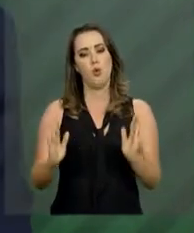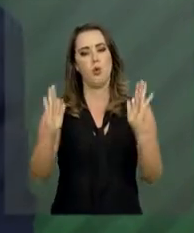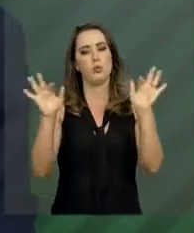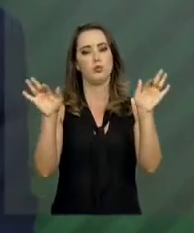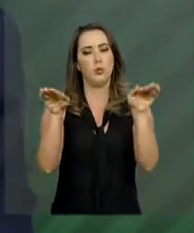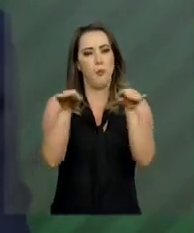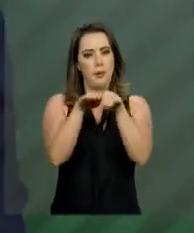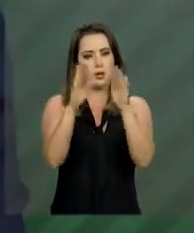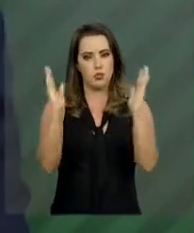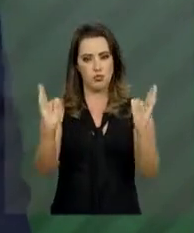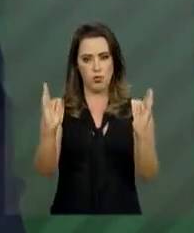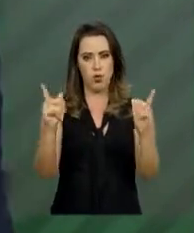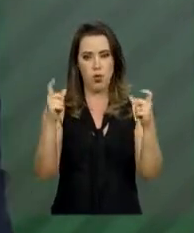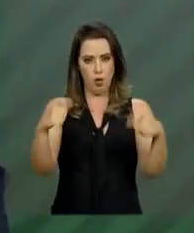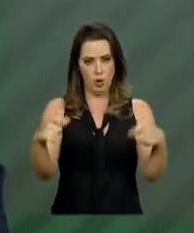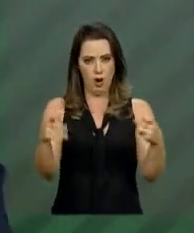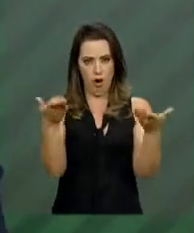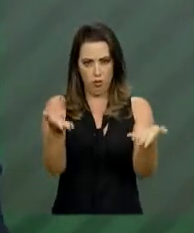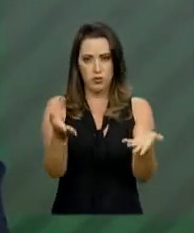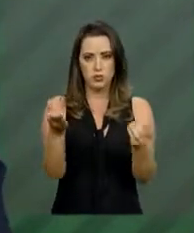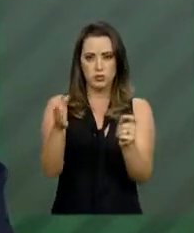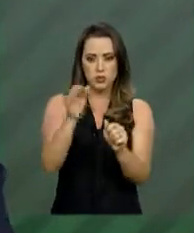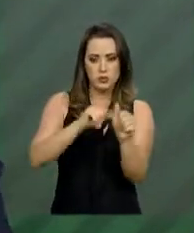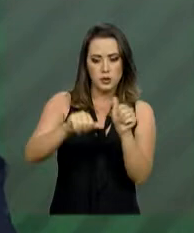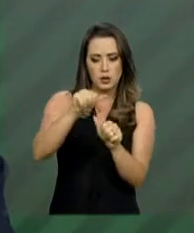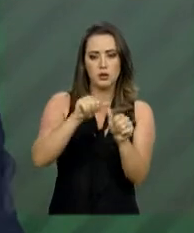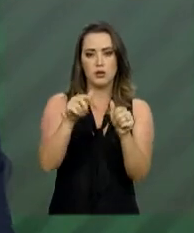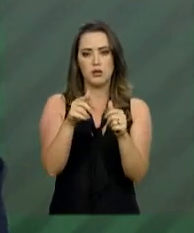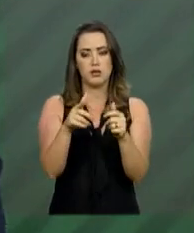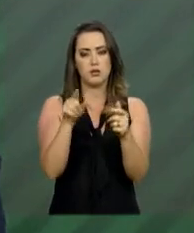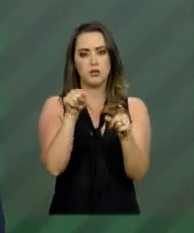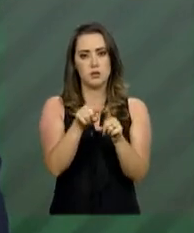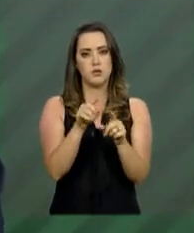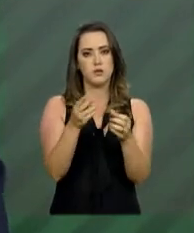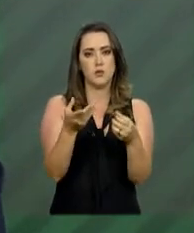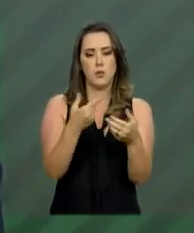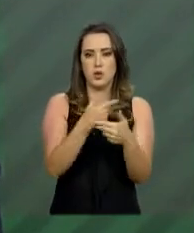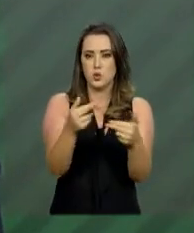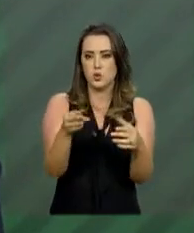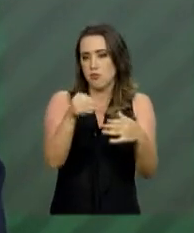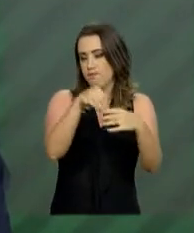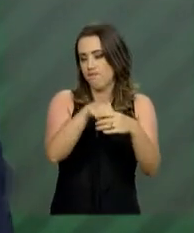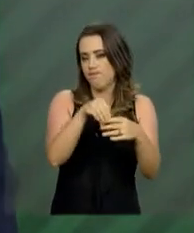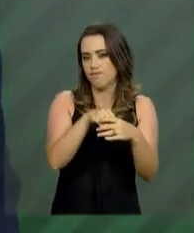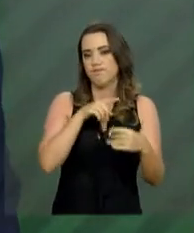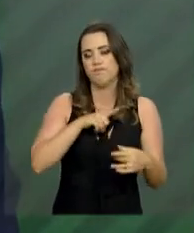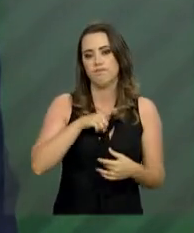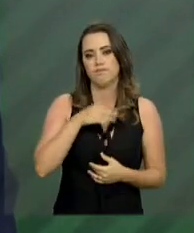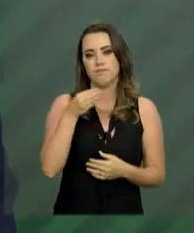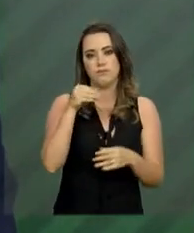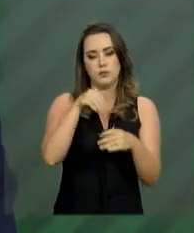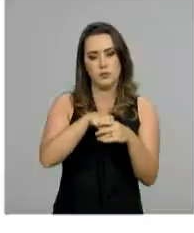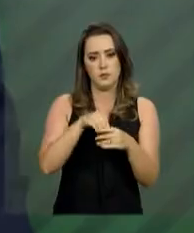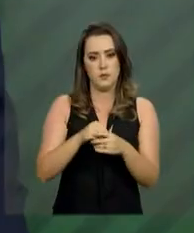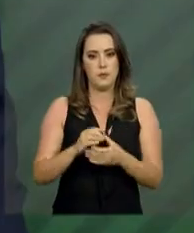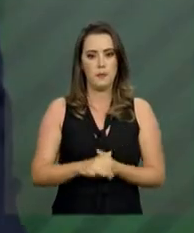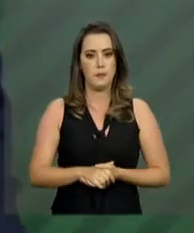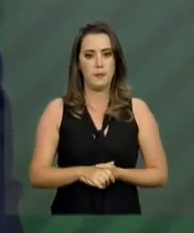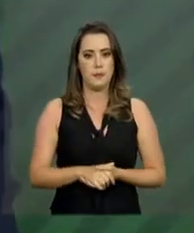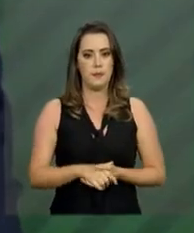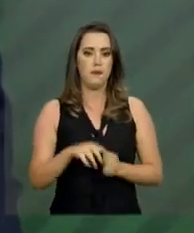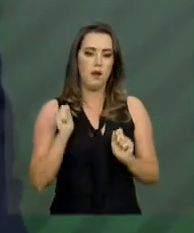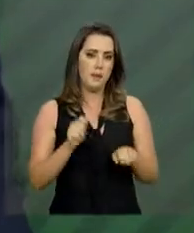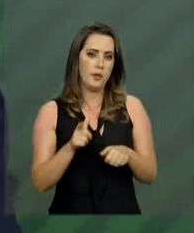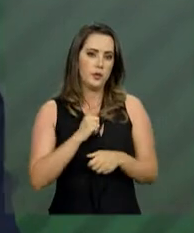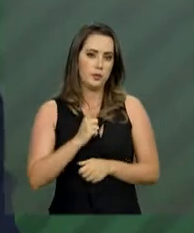e possamos fazer, então, a recomposição também do acervo do museu. O aí